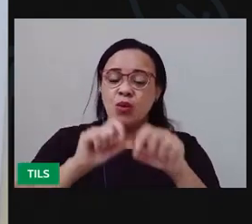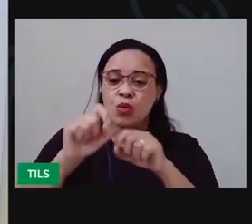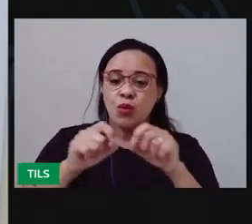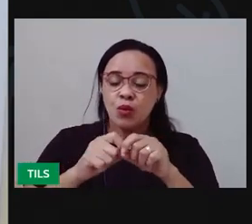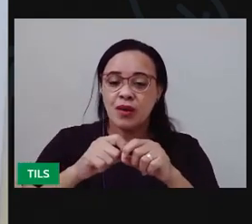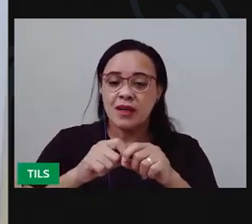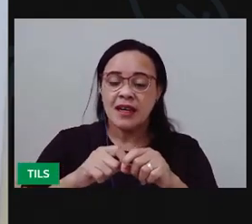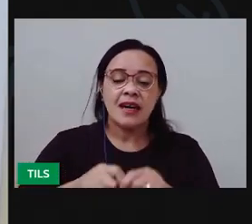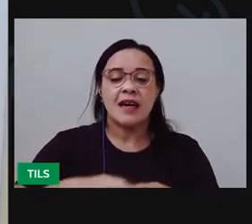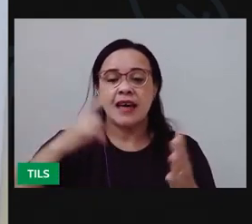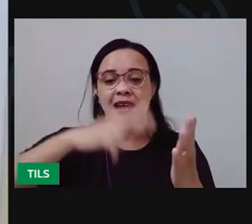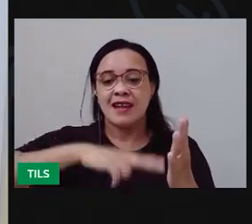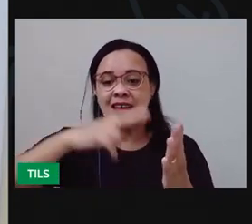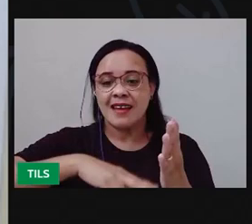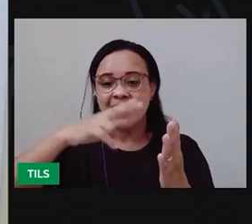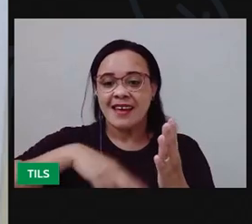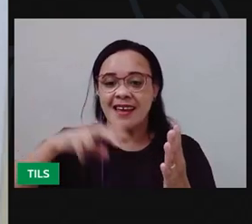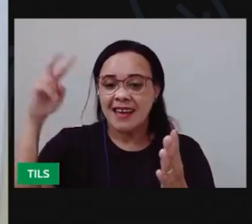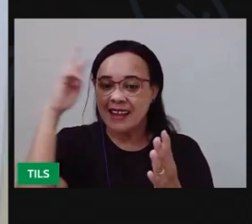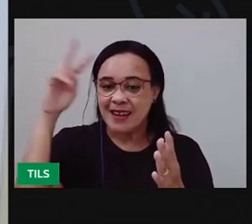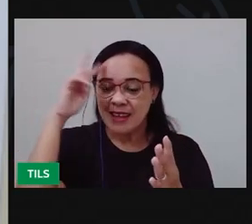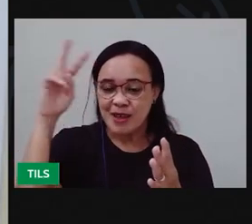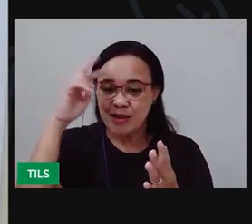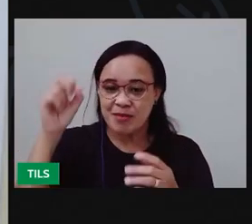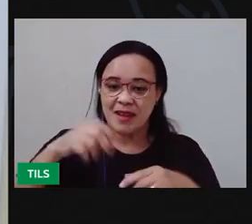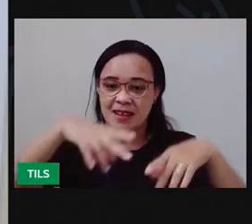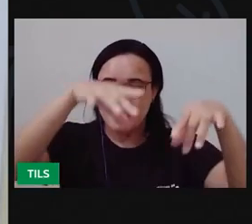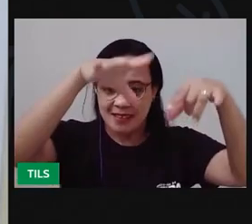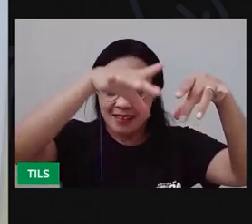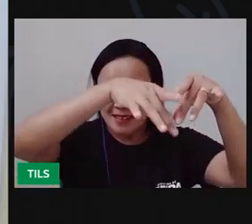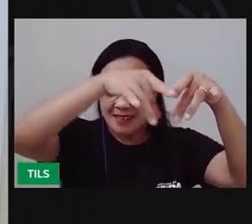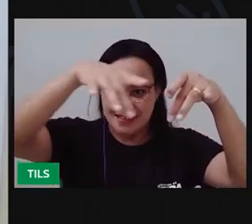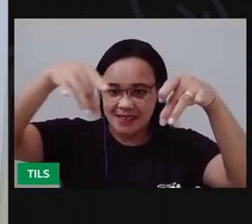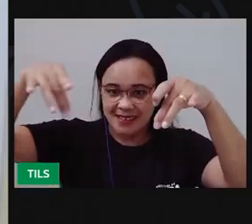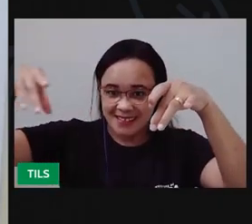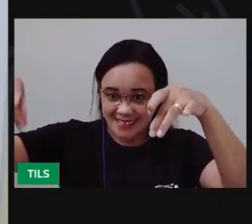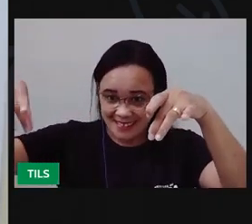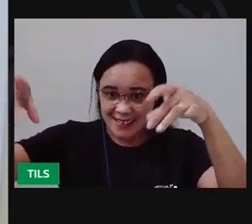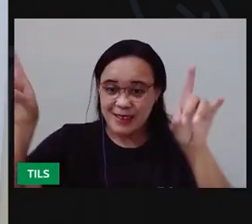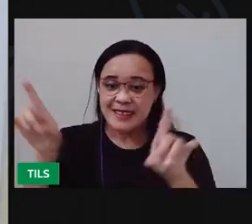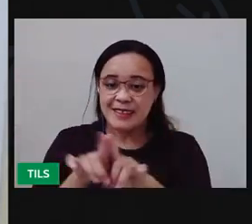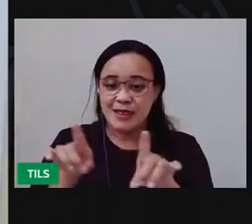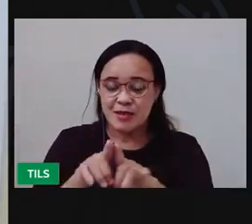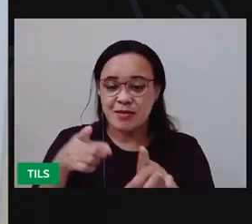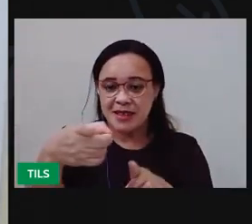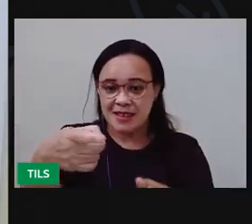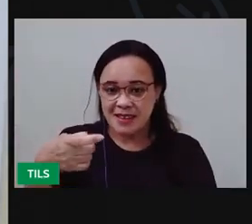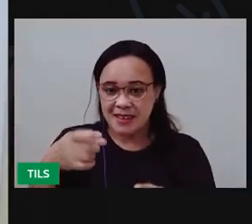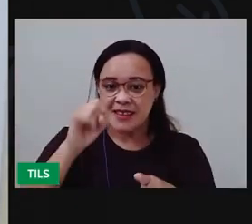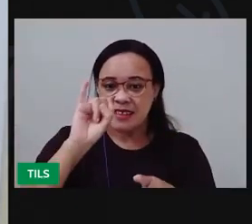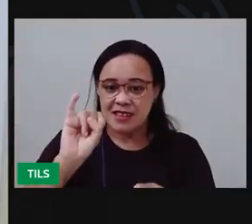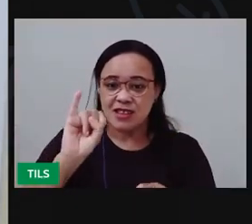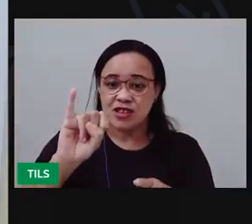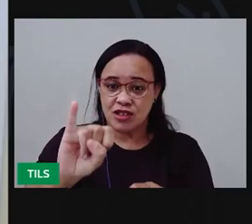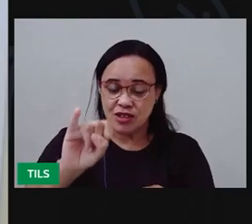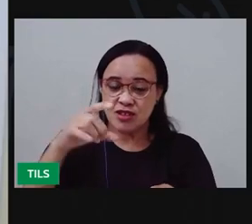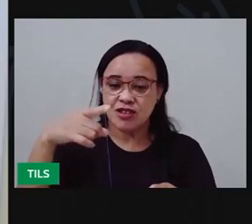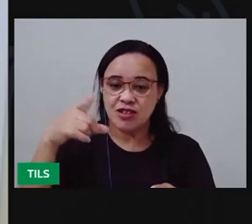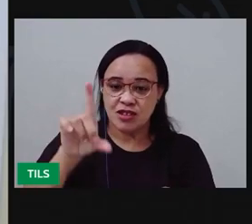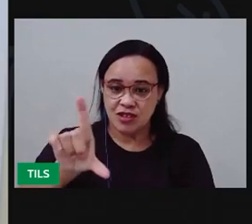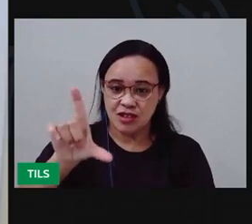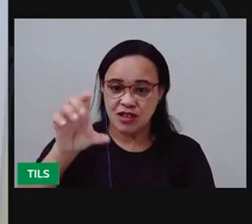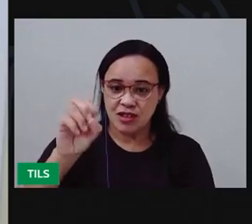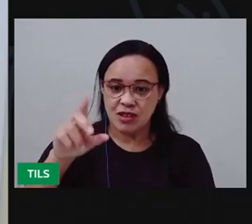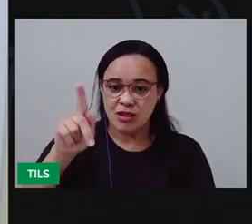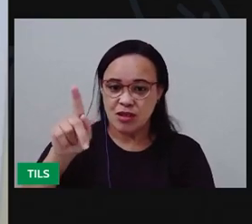literatura de cordel e xilogravura. Lindo aqui na aula passada, eu pedi para você fazer